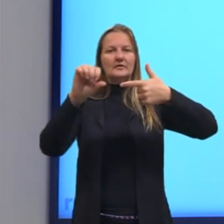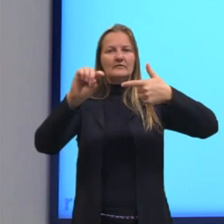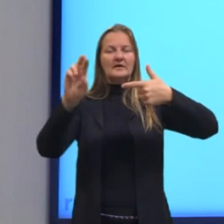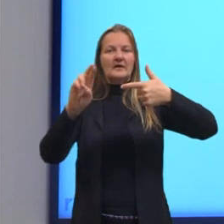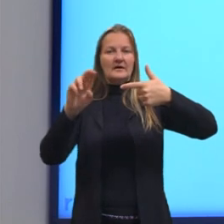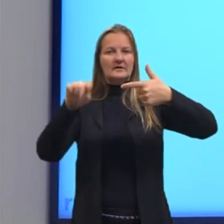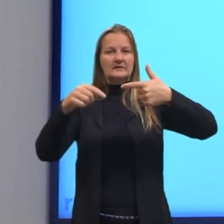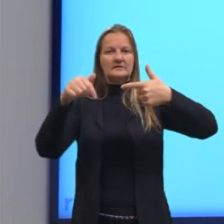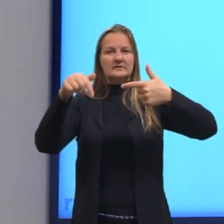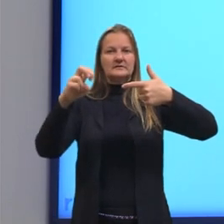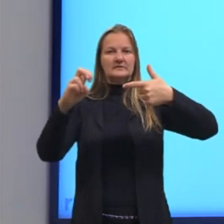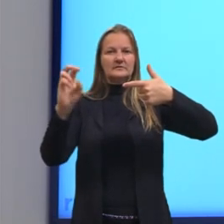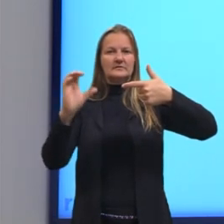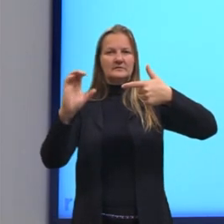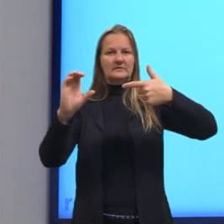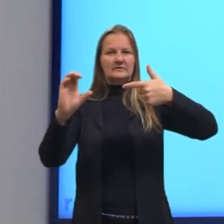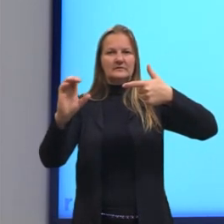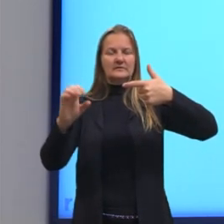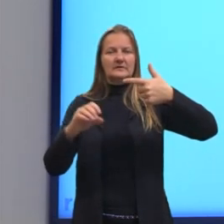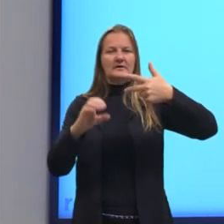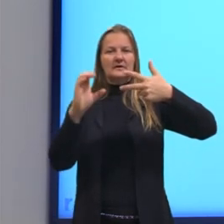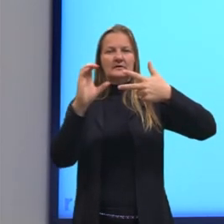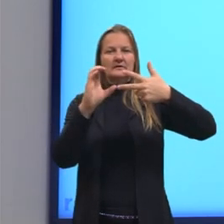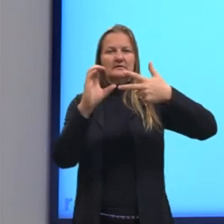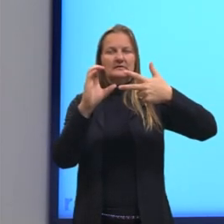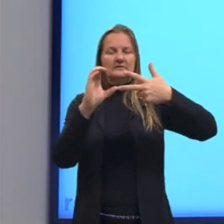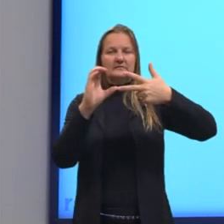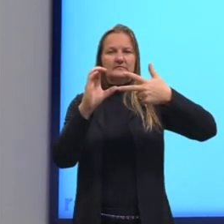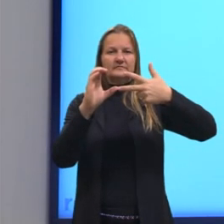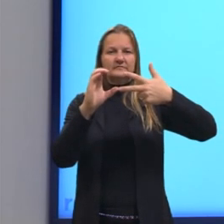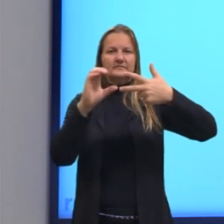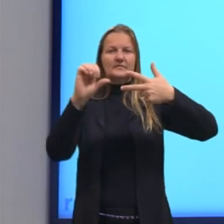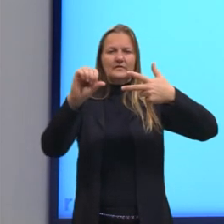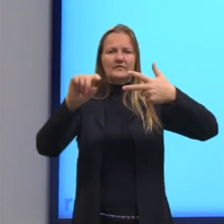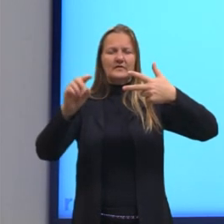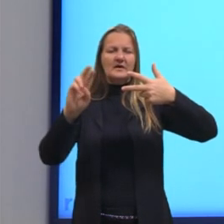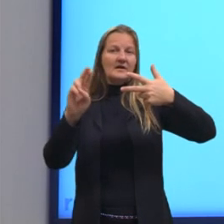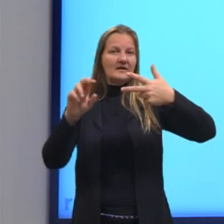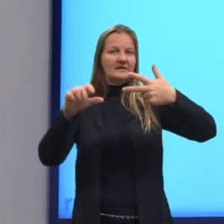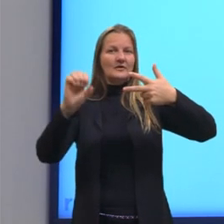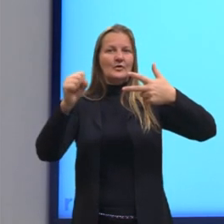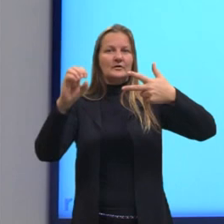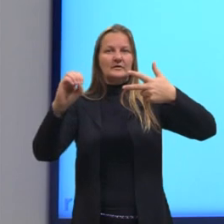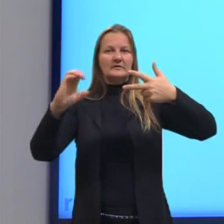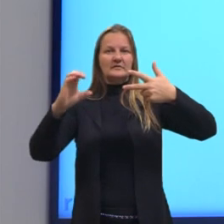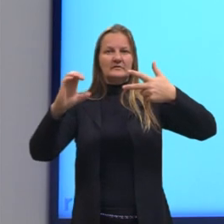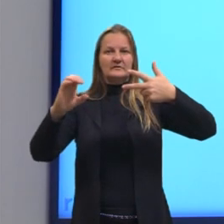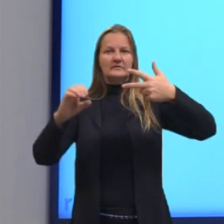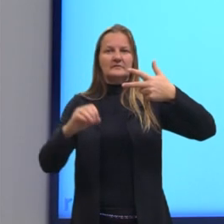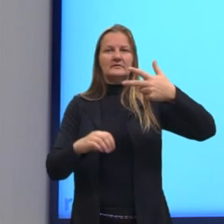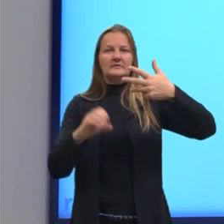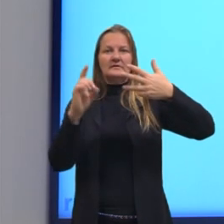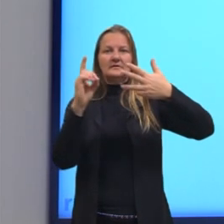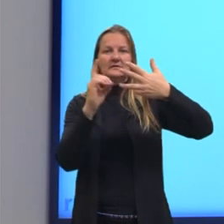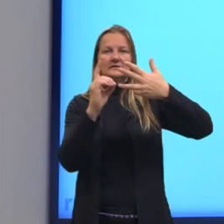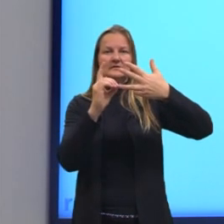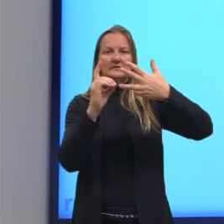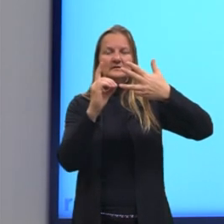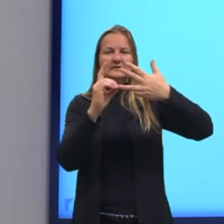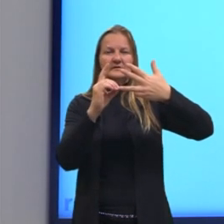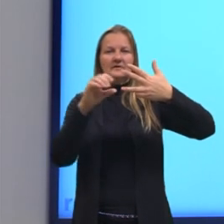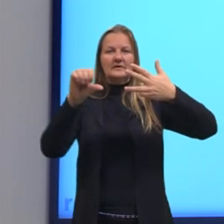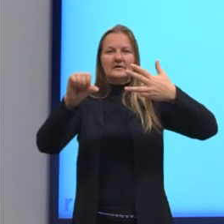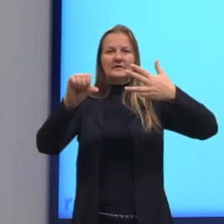reais e 75 centavos. Letra C, 9 reais e 80 centavos. Letra D,